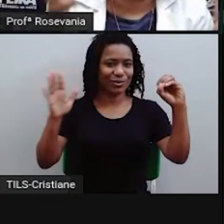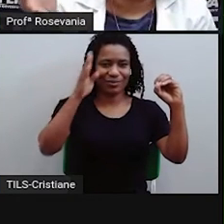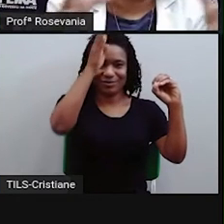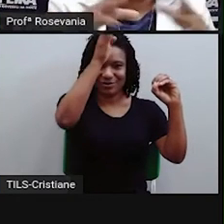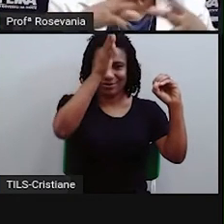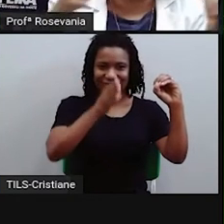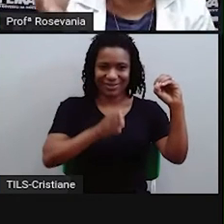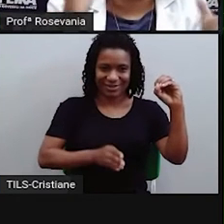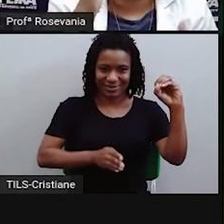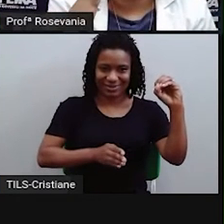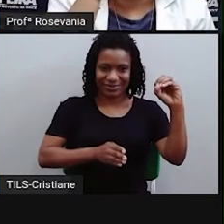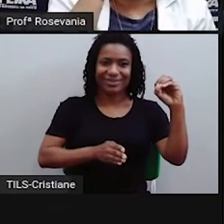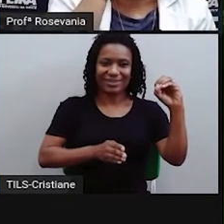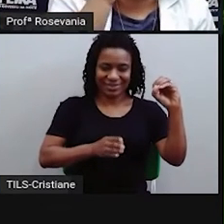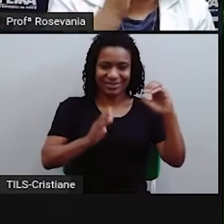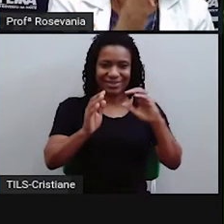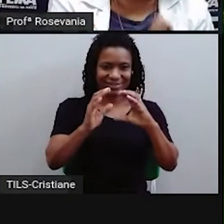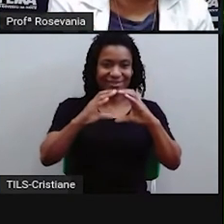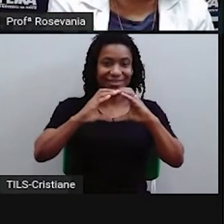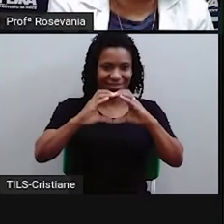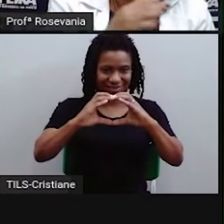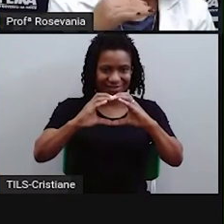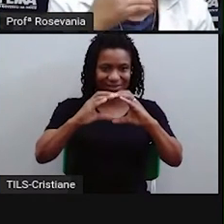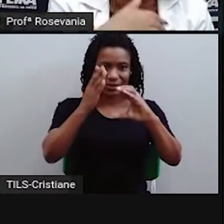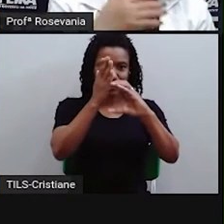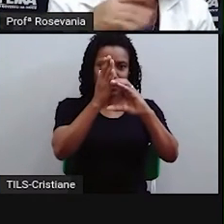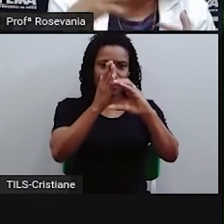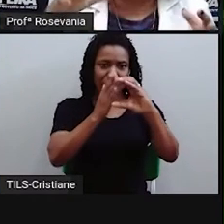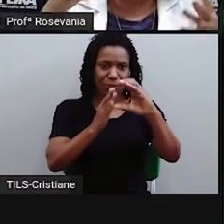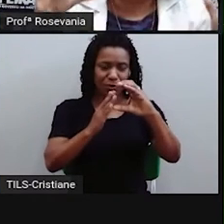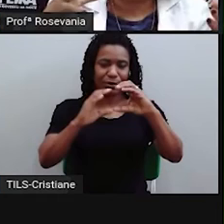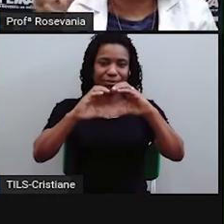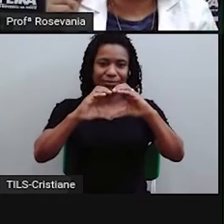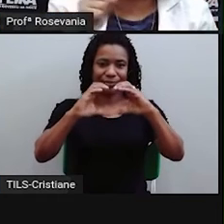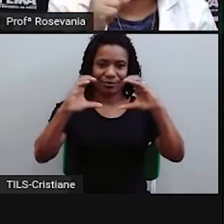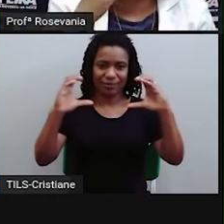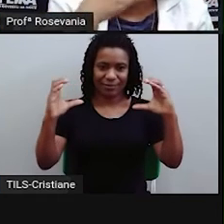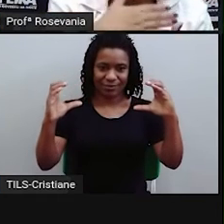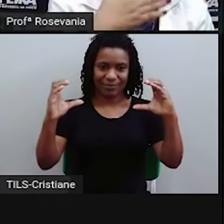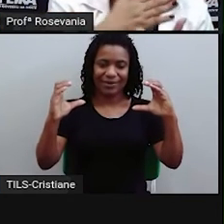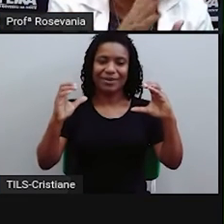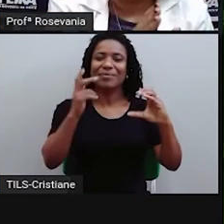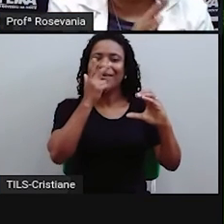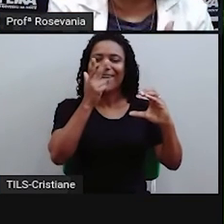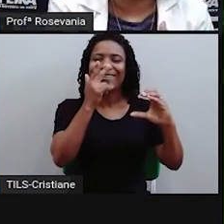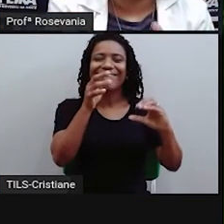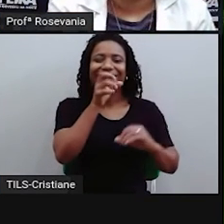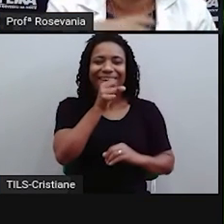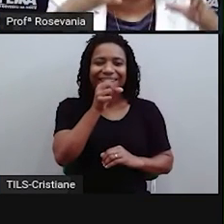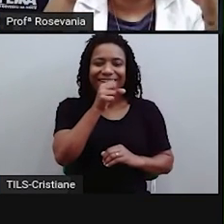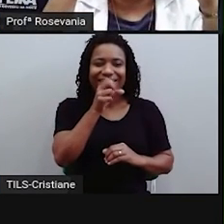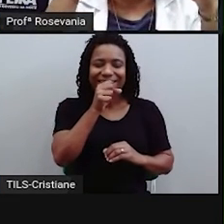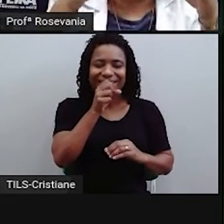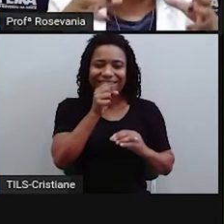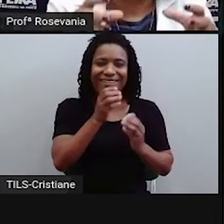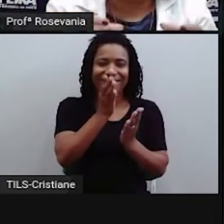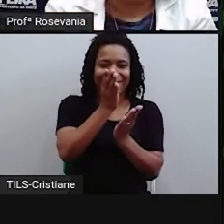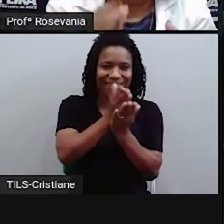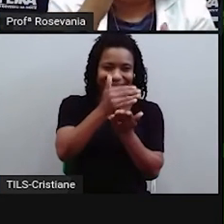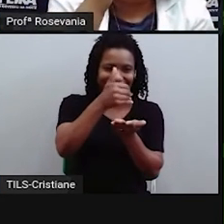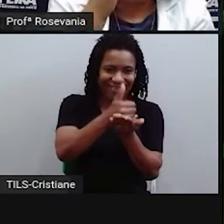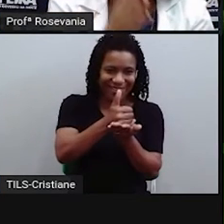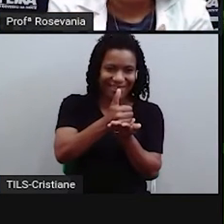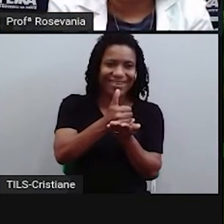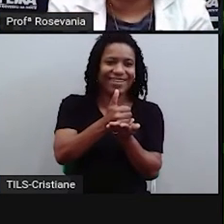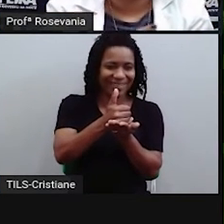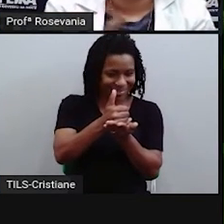bandinhas, tipo as bandinhas da laranja, divide ali em duas, quando a gente fica com preguiça de descascar a laranja, a divide ela em quatro pedacinhos, aí vocês